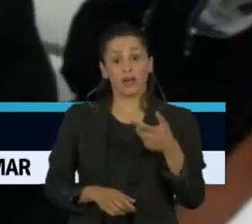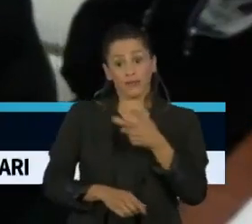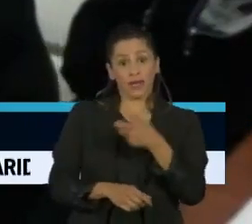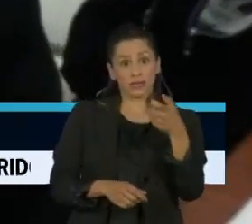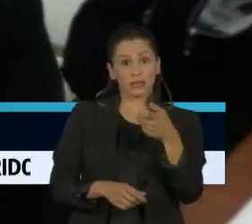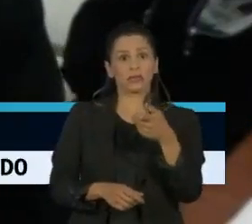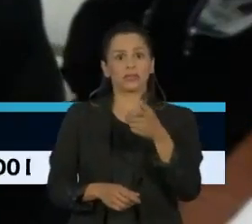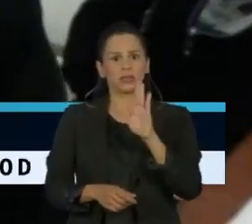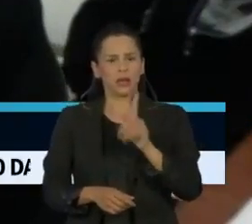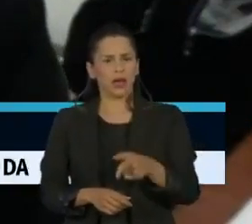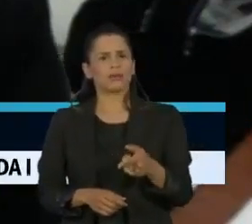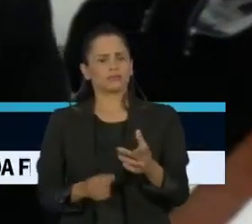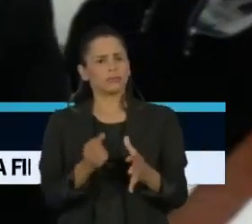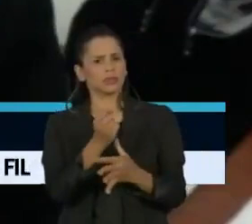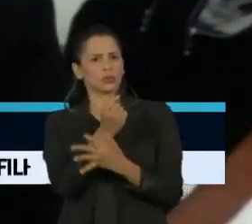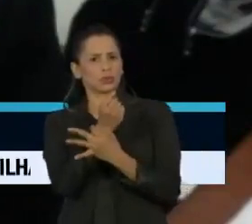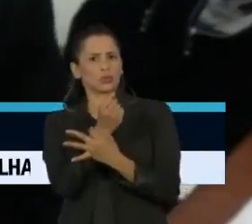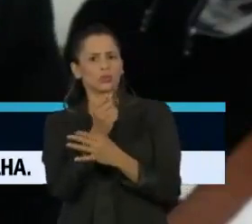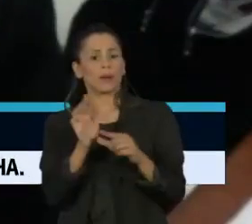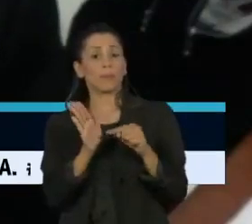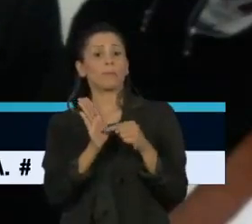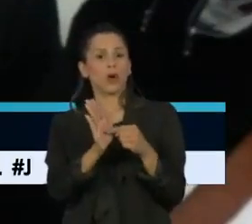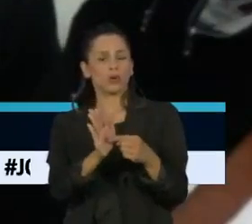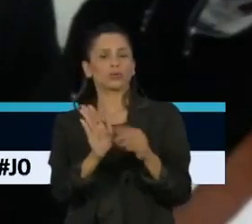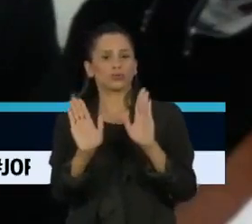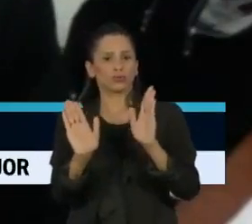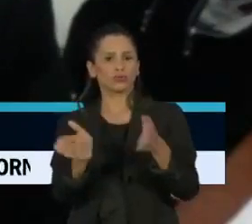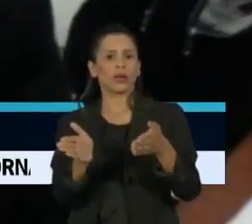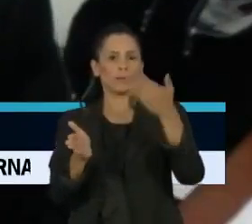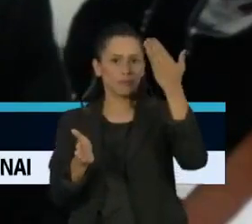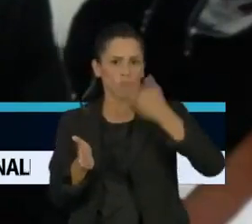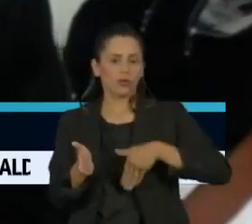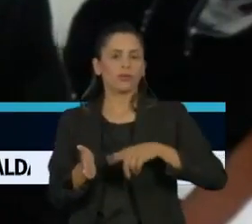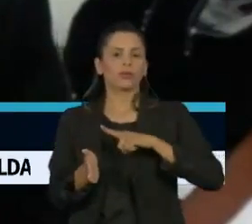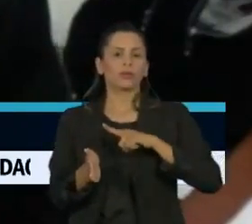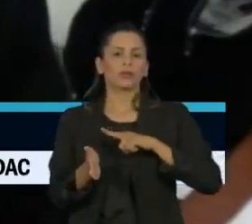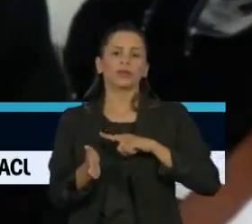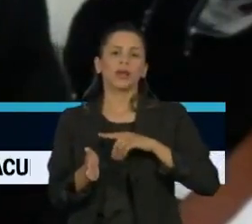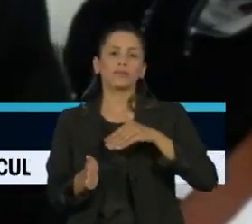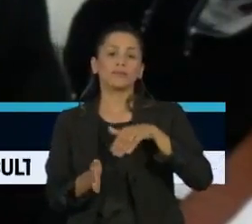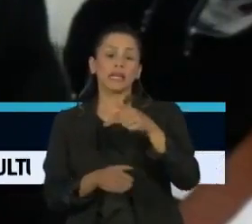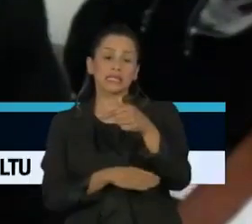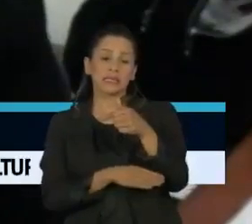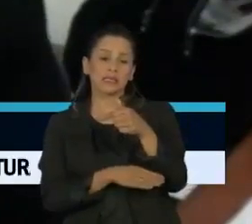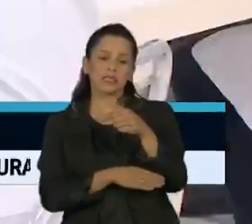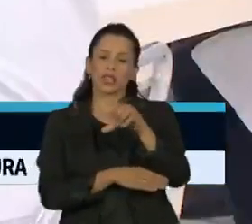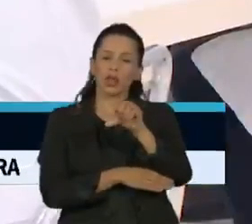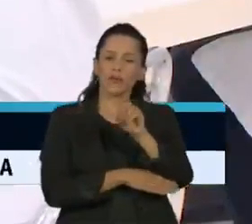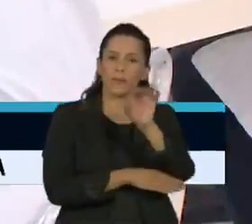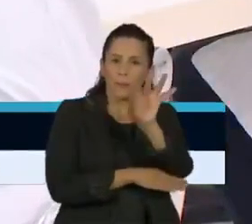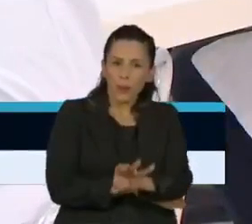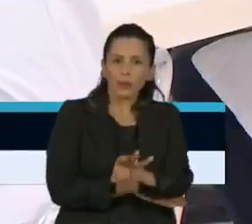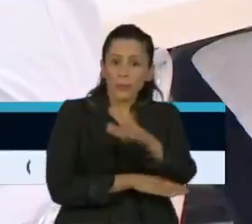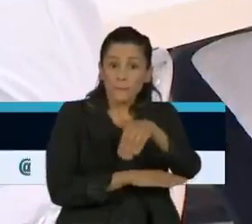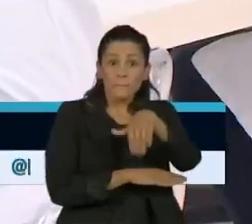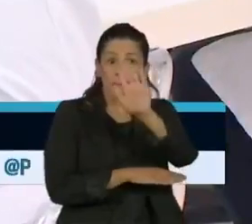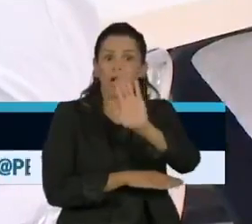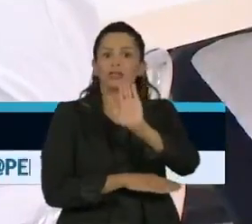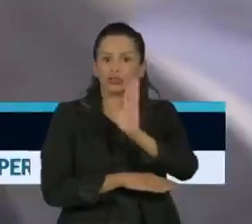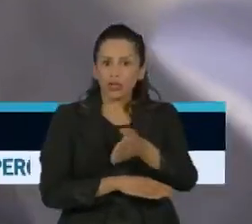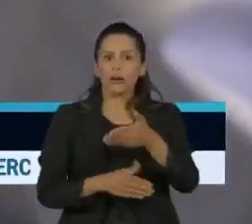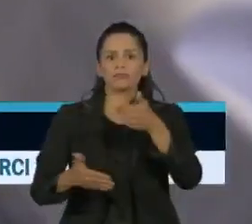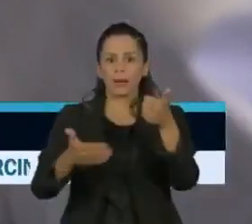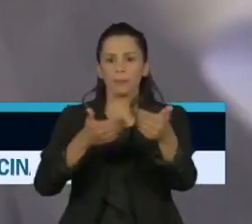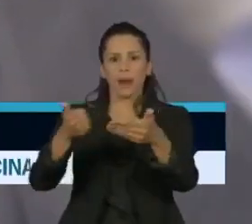protetiva superior a 90% nos voluntários que foram estudados até este